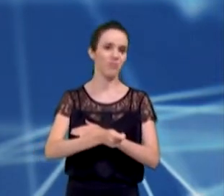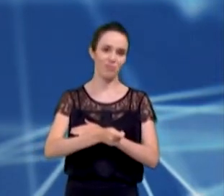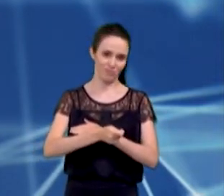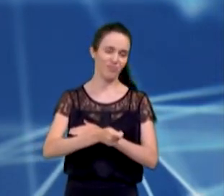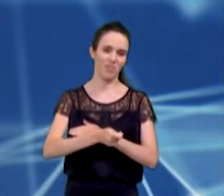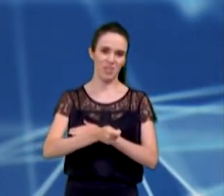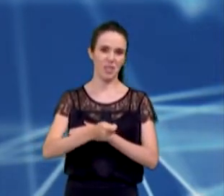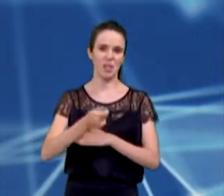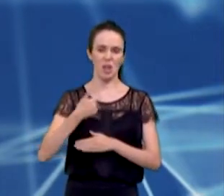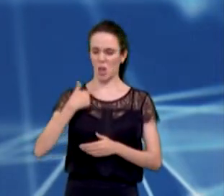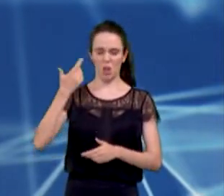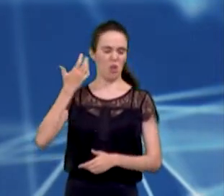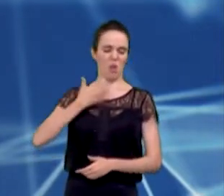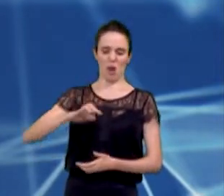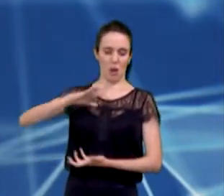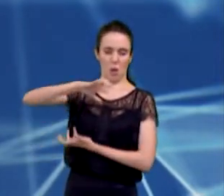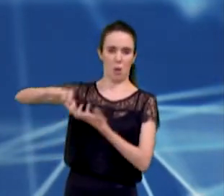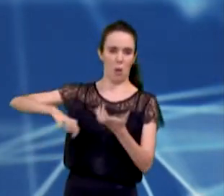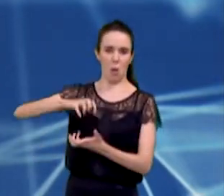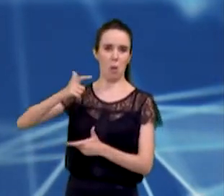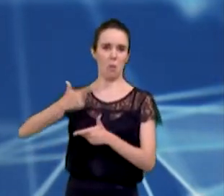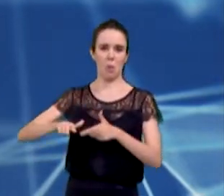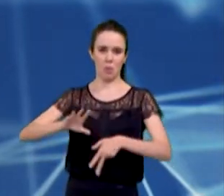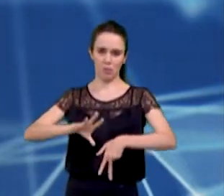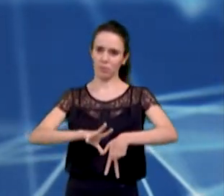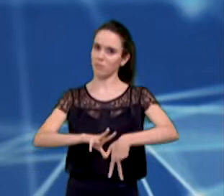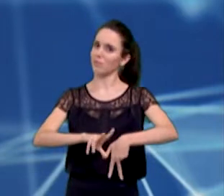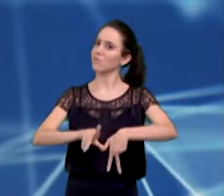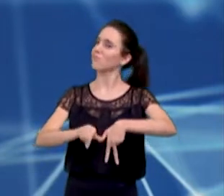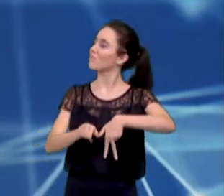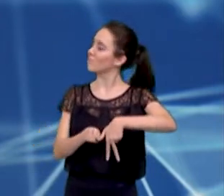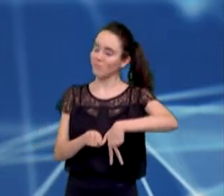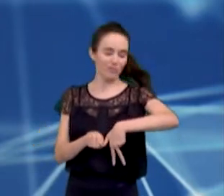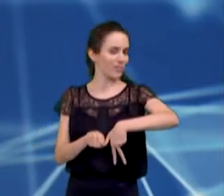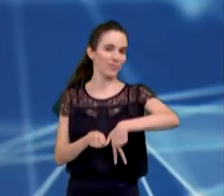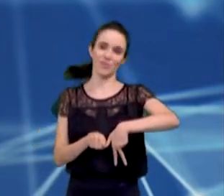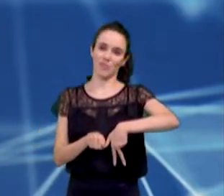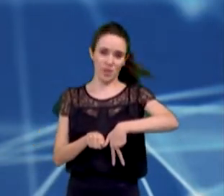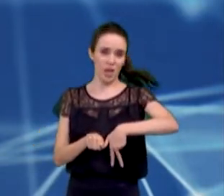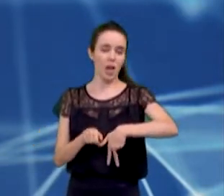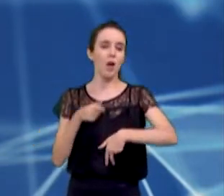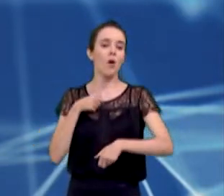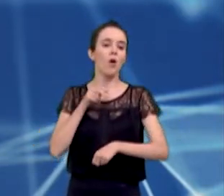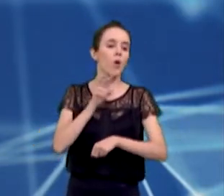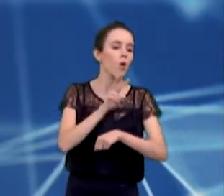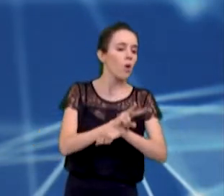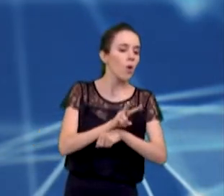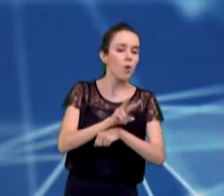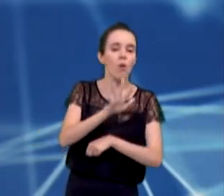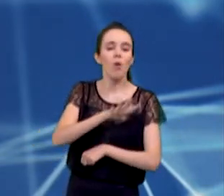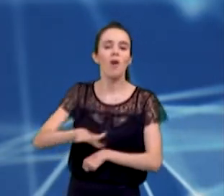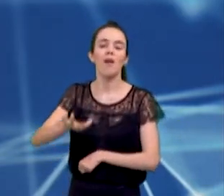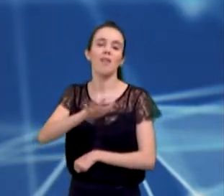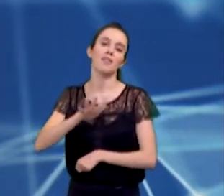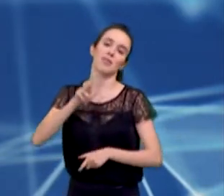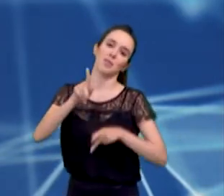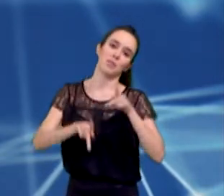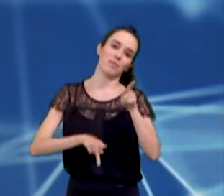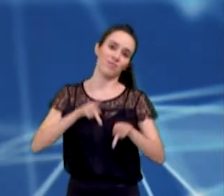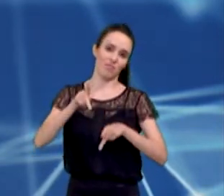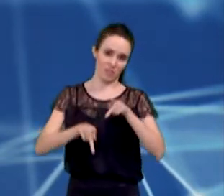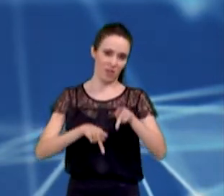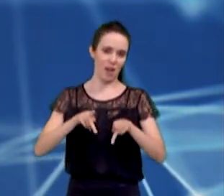longe de qualquer escândalo de corrupção, de saber cuidar da vida das pessoas. Esses valores